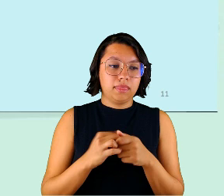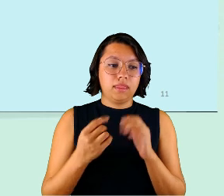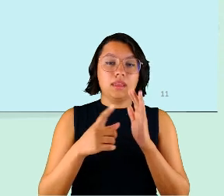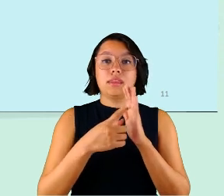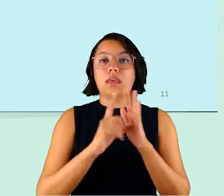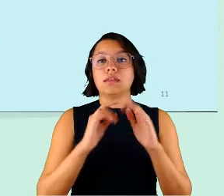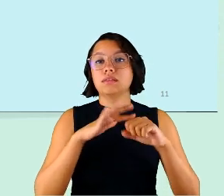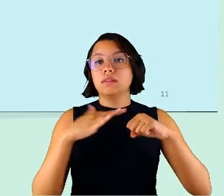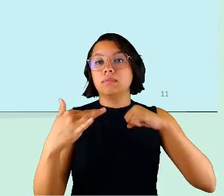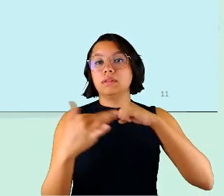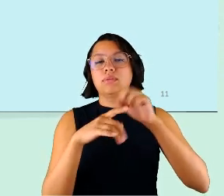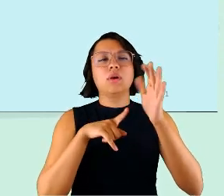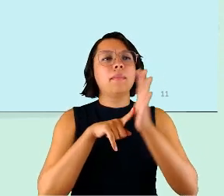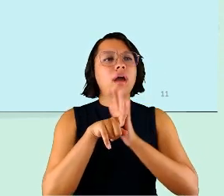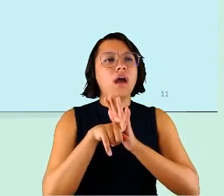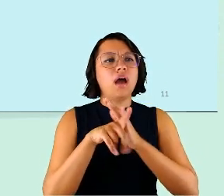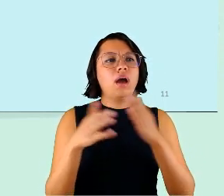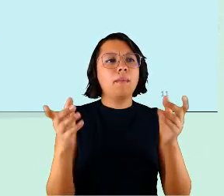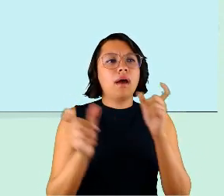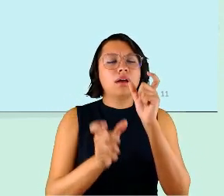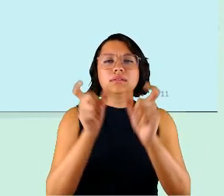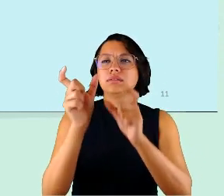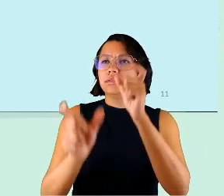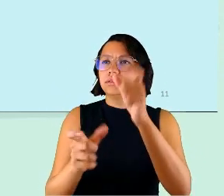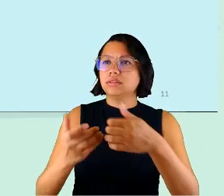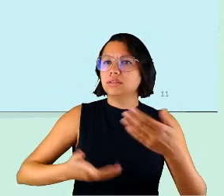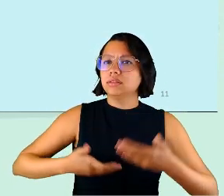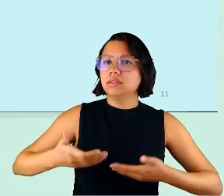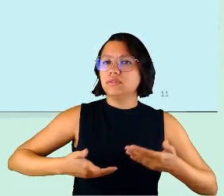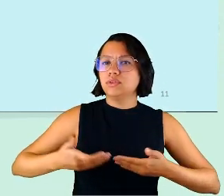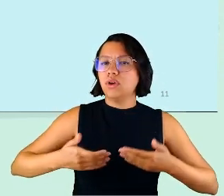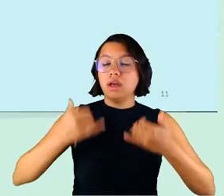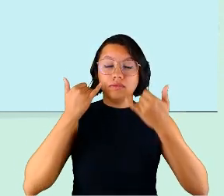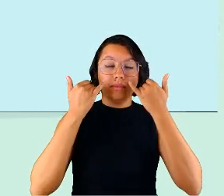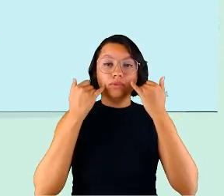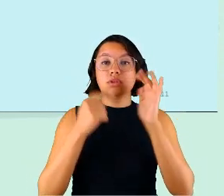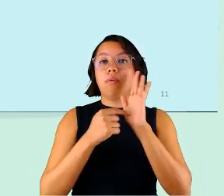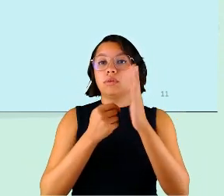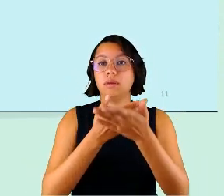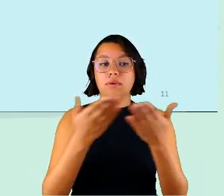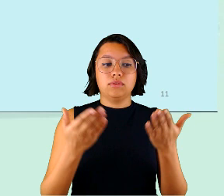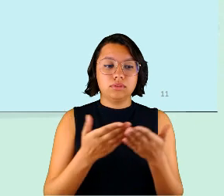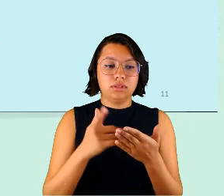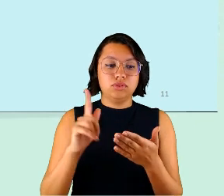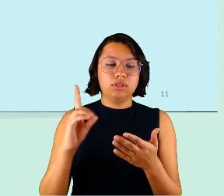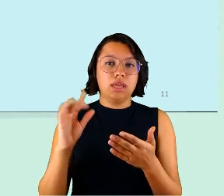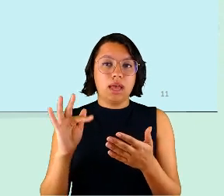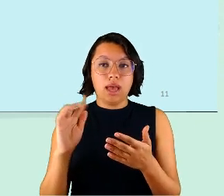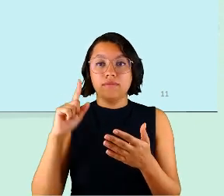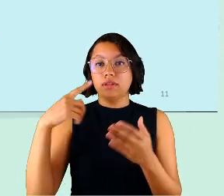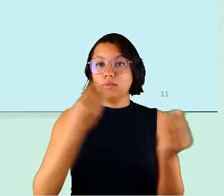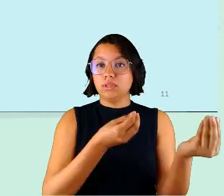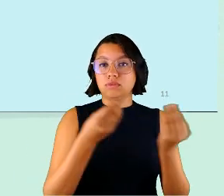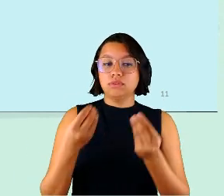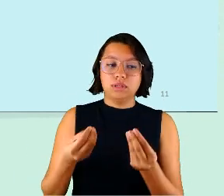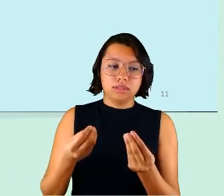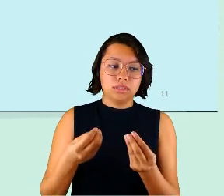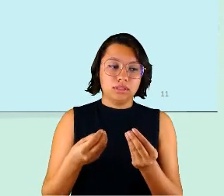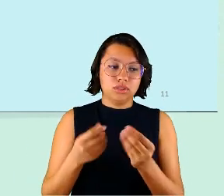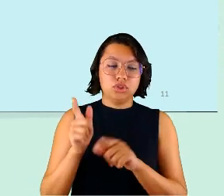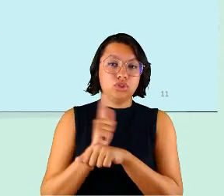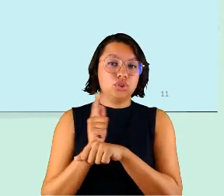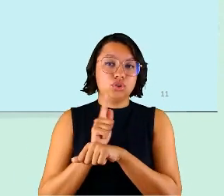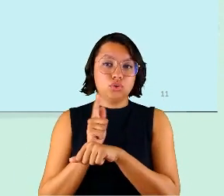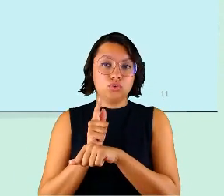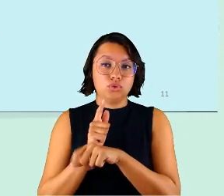da pandemia nós perguntamos para esses servidores esses dados que eu vou mostrar inicialmente são do GDF depois eu vou trazer dados